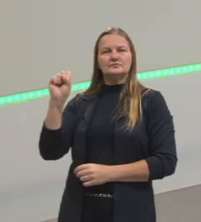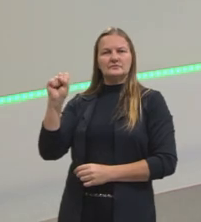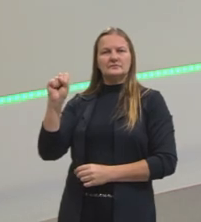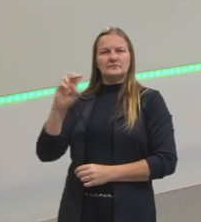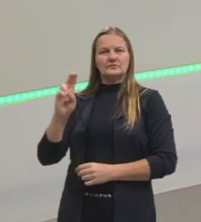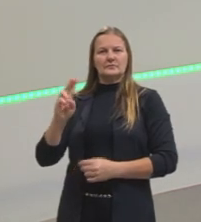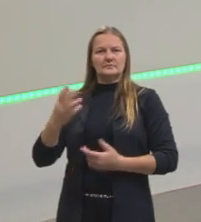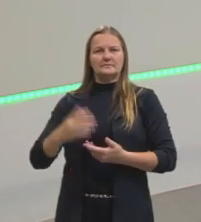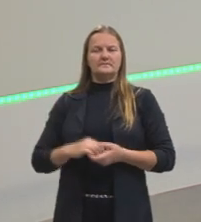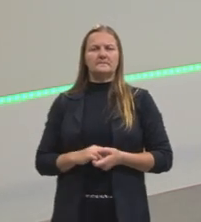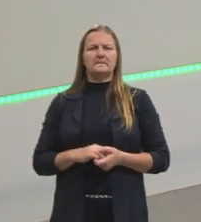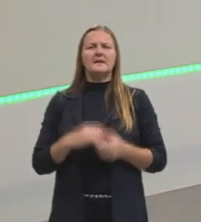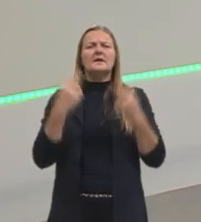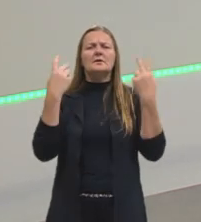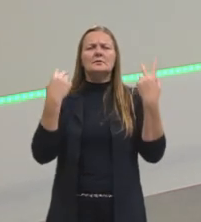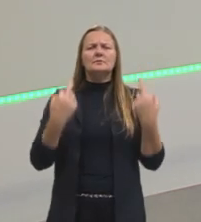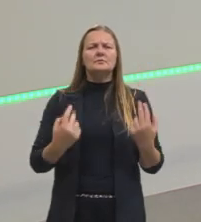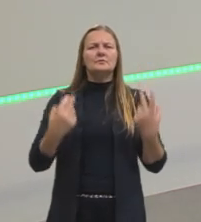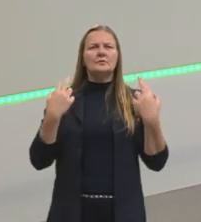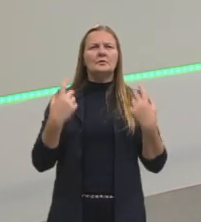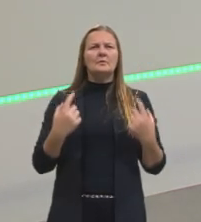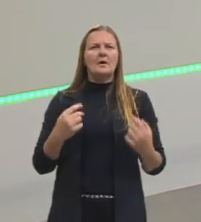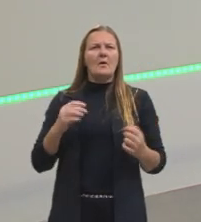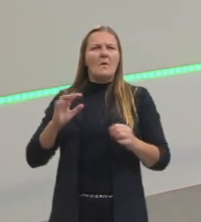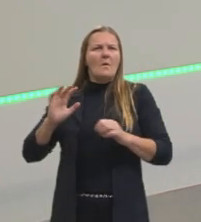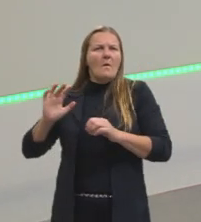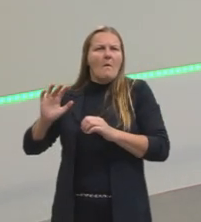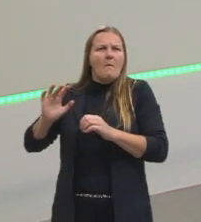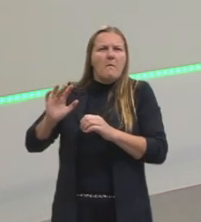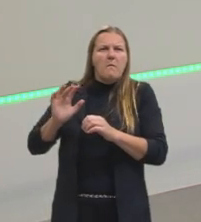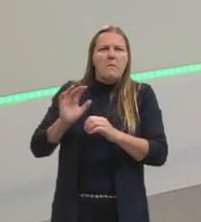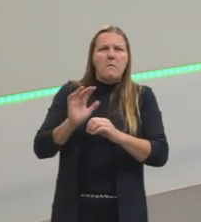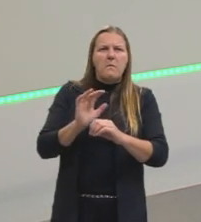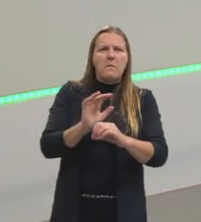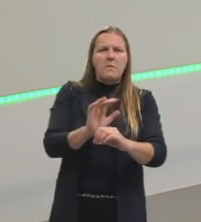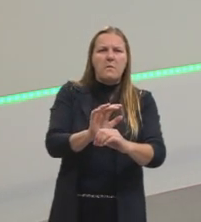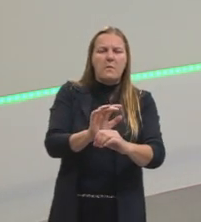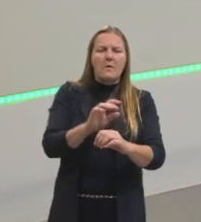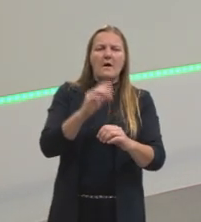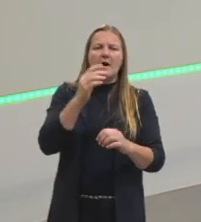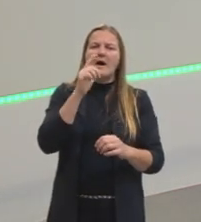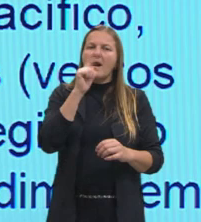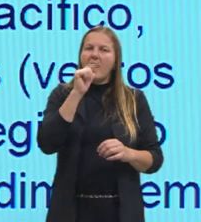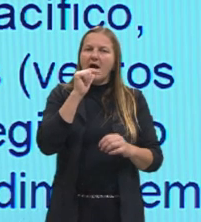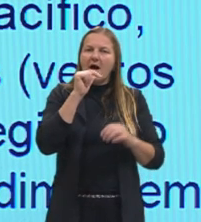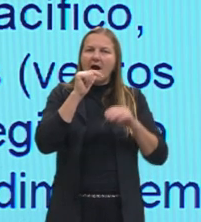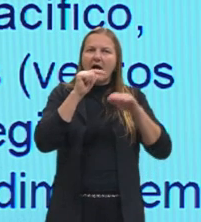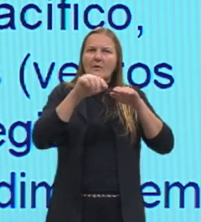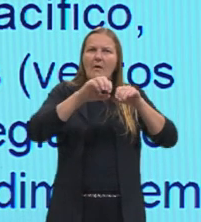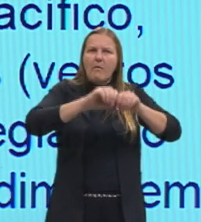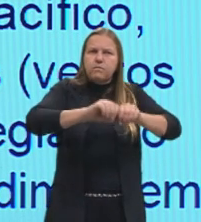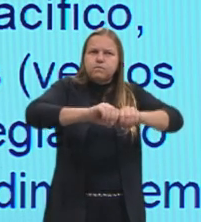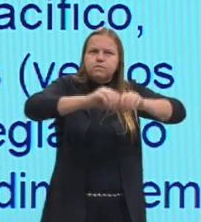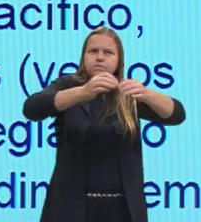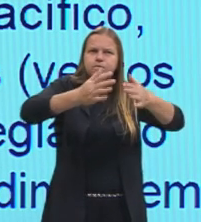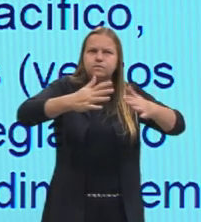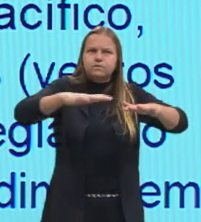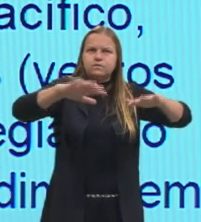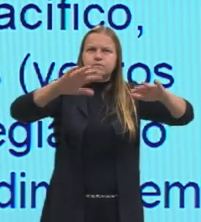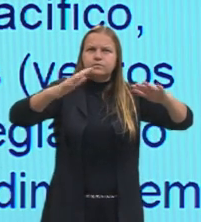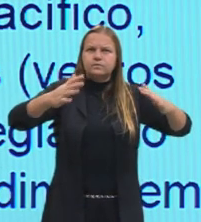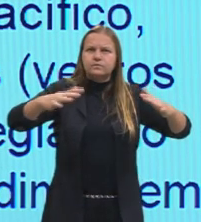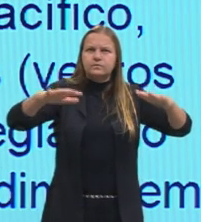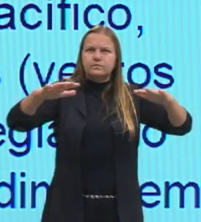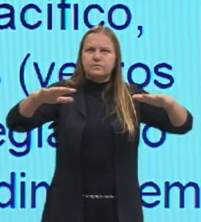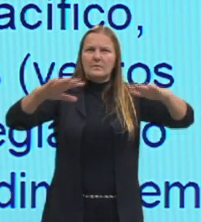certo? No normal, ele vai empurrar essa água superficial, tá, gurizada? Vai empurrar, olha lá, vai